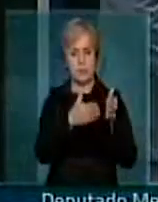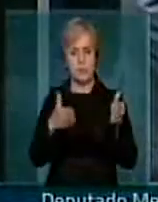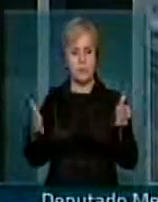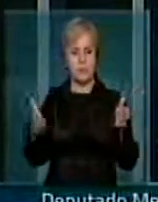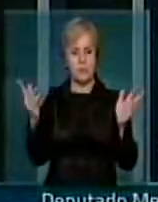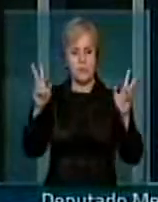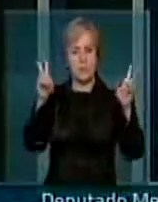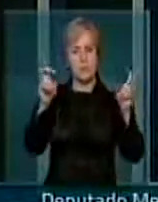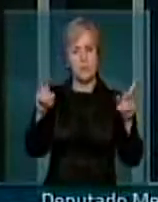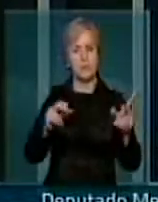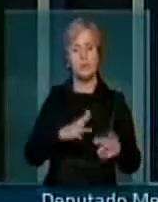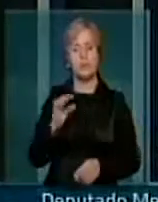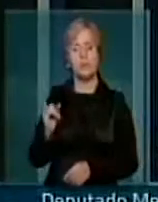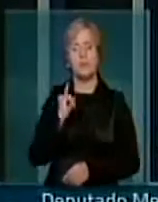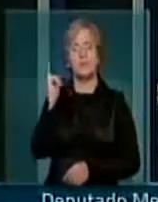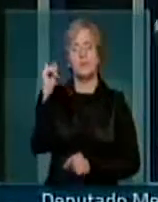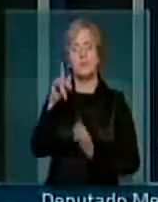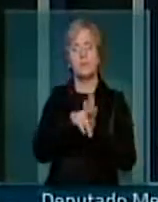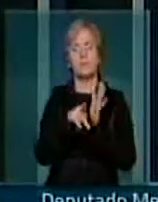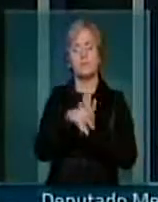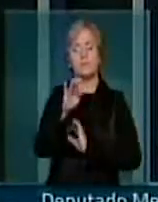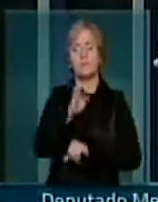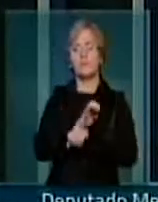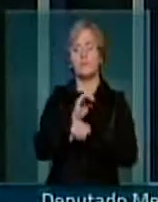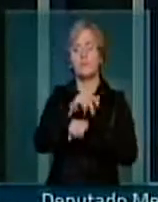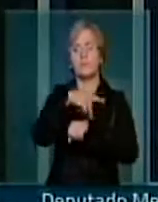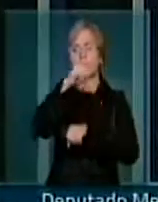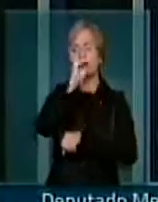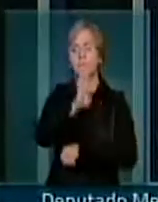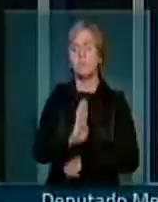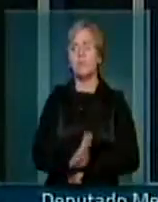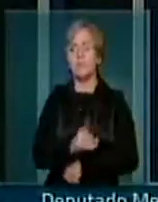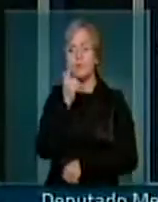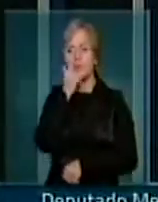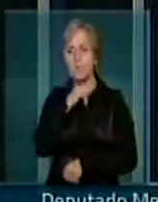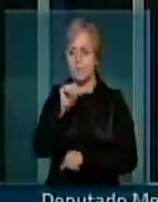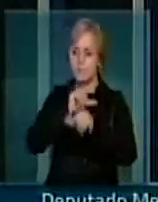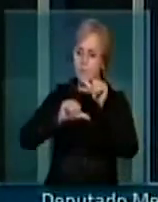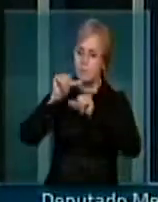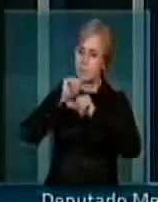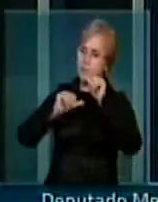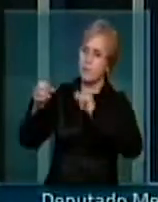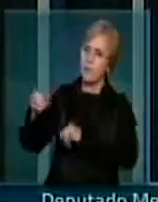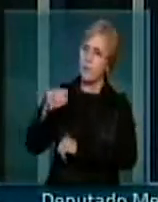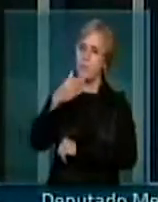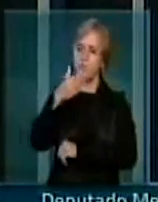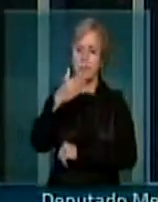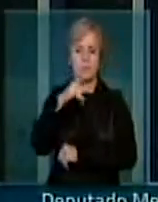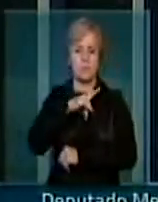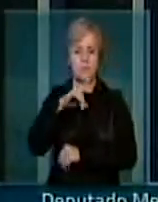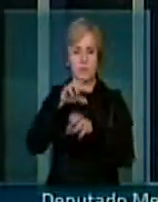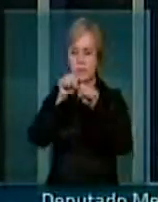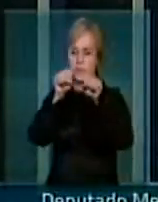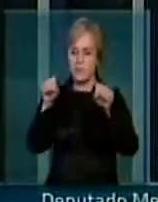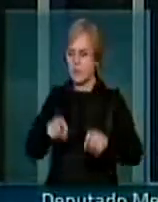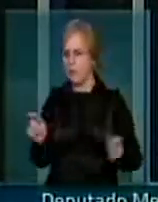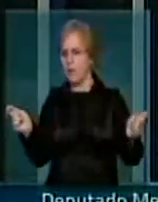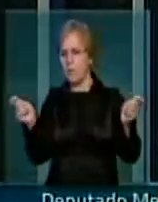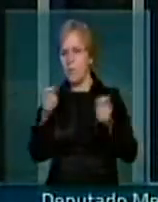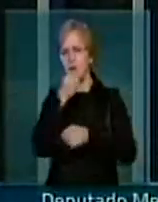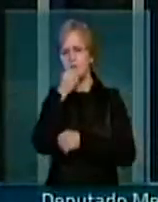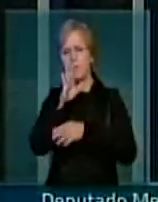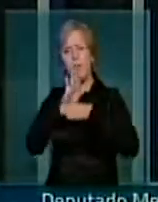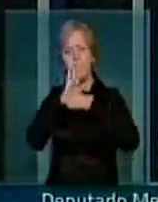fundamentais para o Estado brasileiro, para modernizar, para que nós tenhamos um sistema capaz de satisfazer as